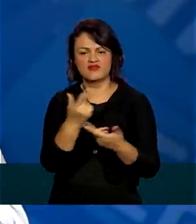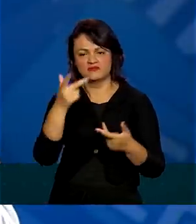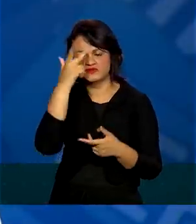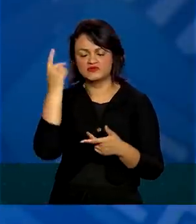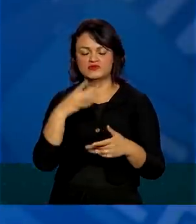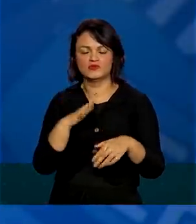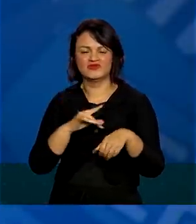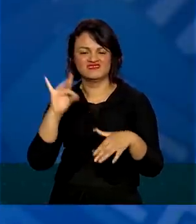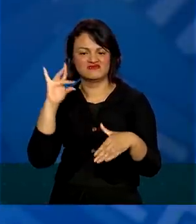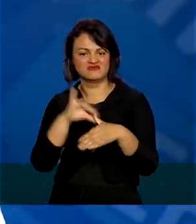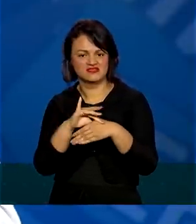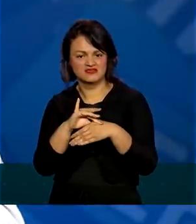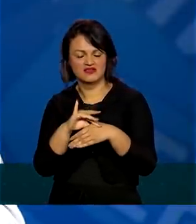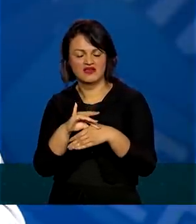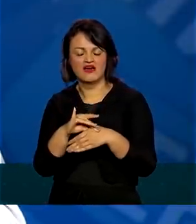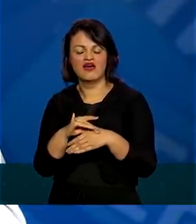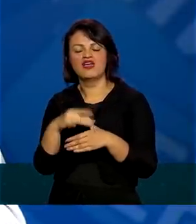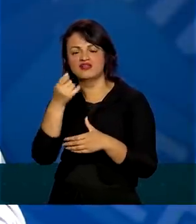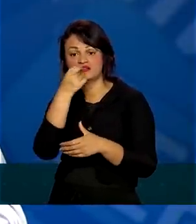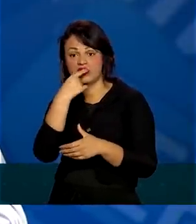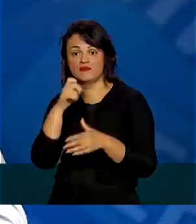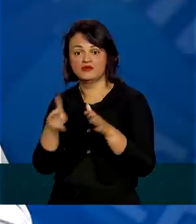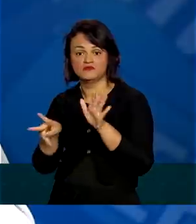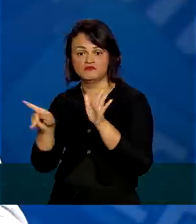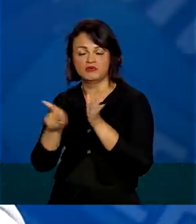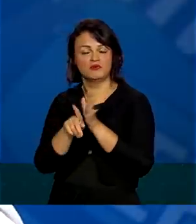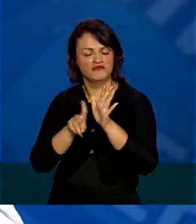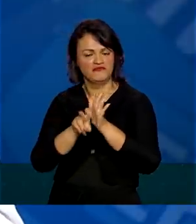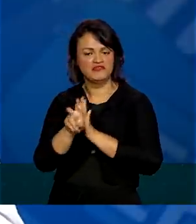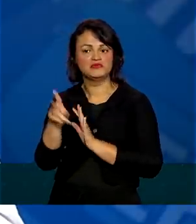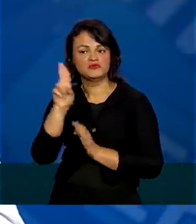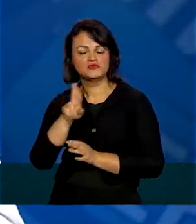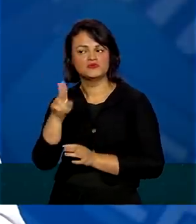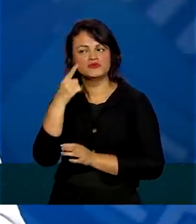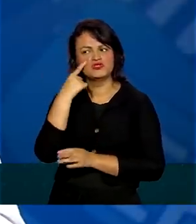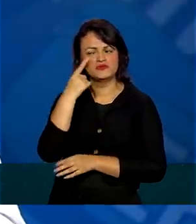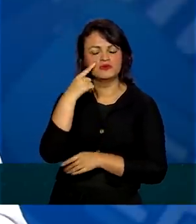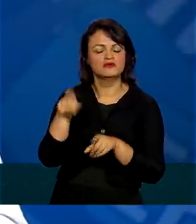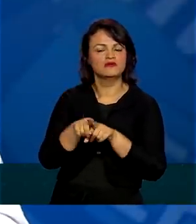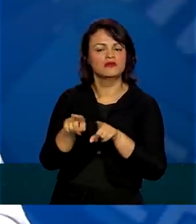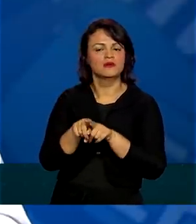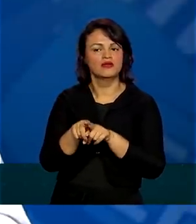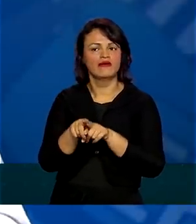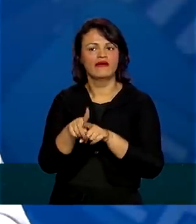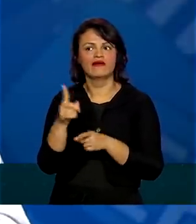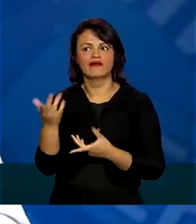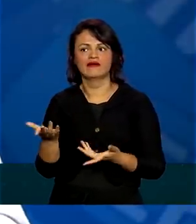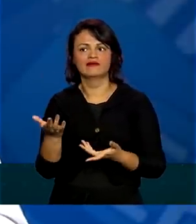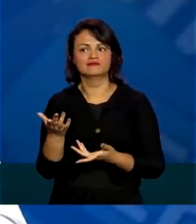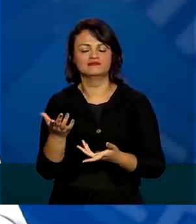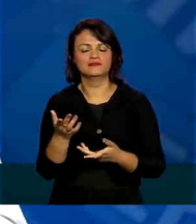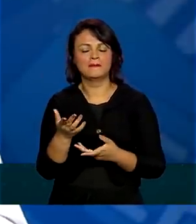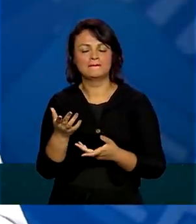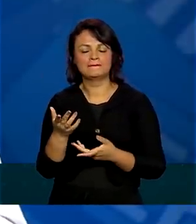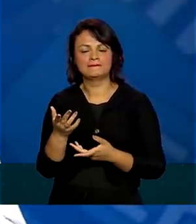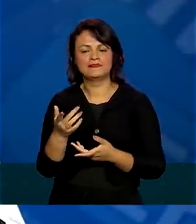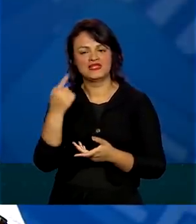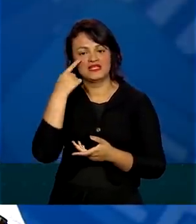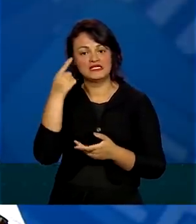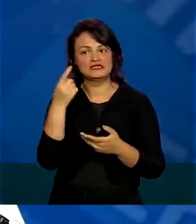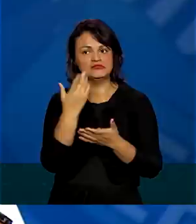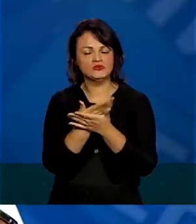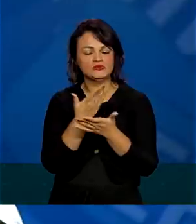e usam muito retroviral, uma incidência menor. Estamos olhando com muita atenção, baseado muito em